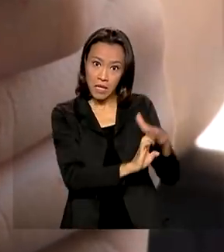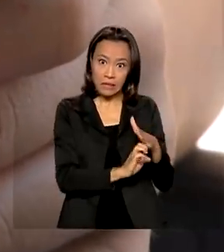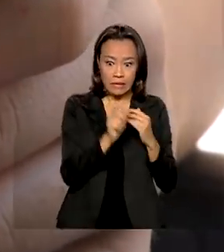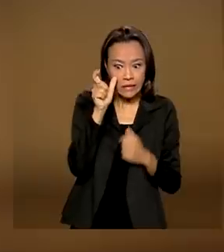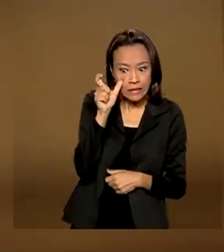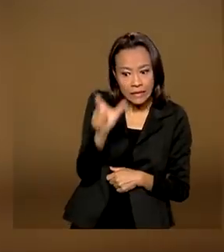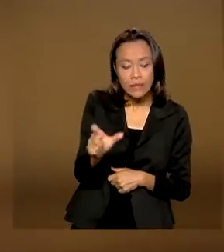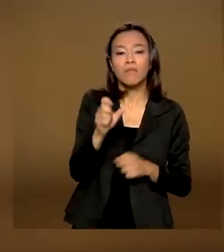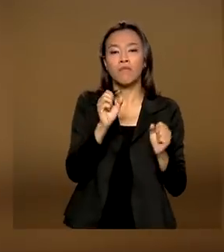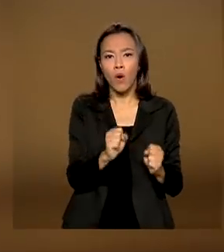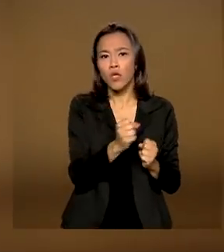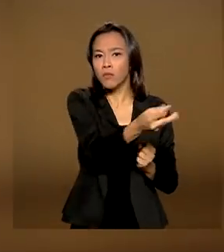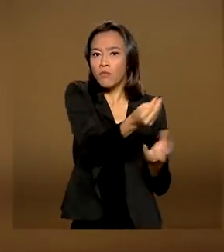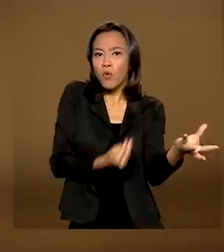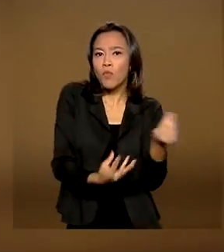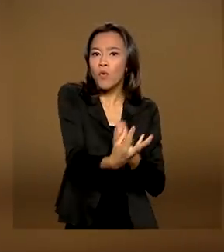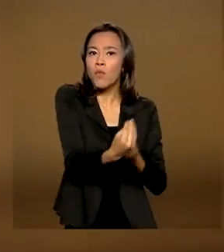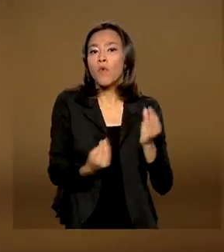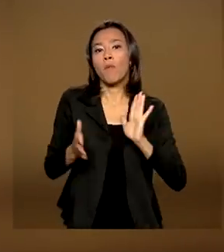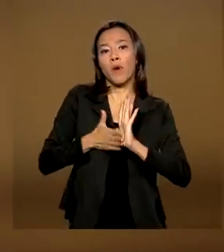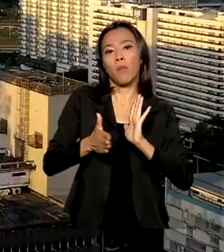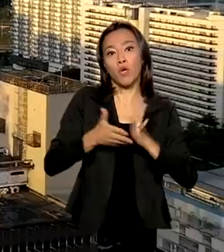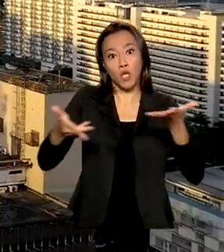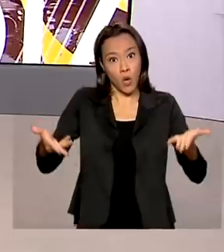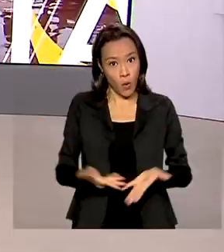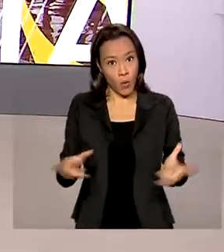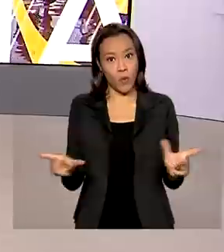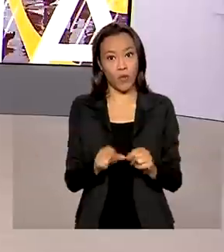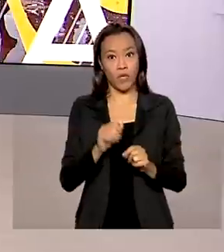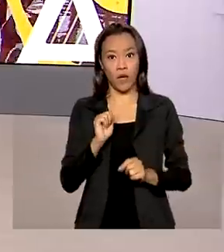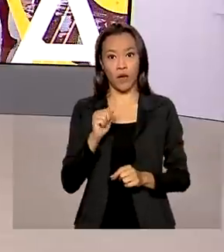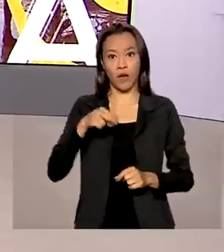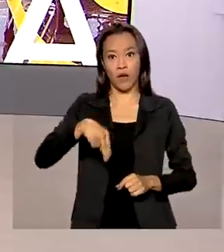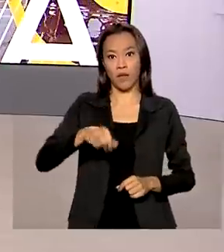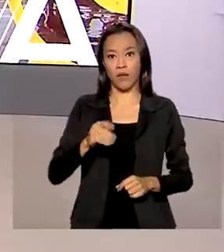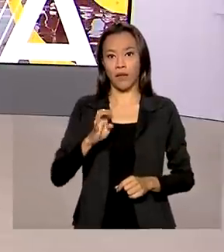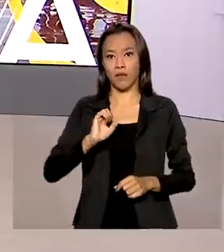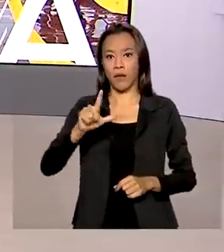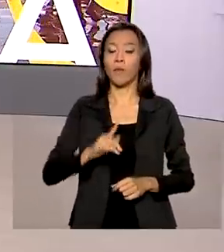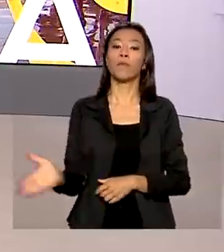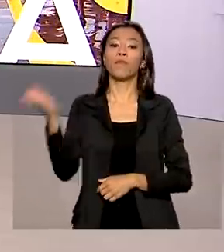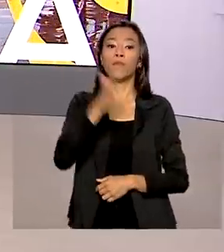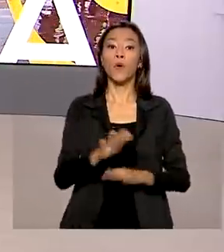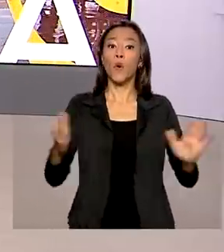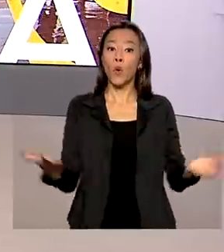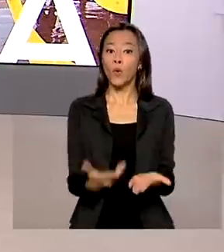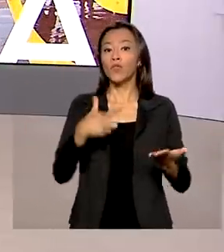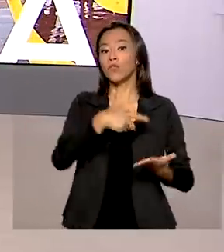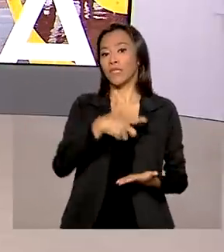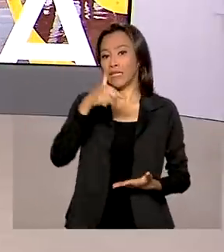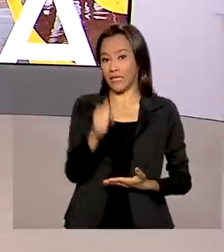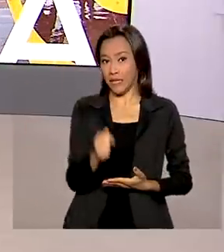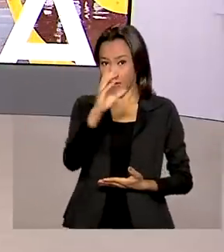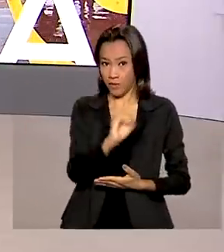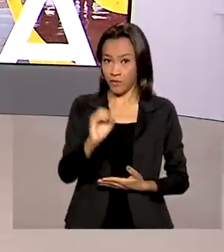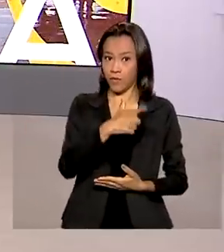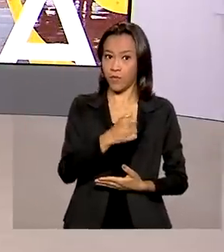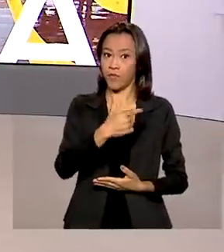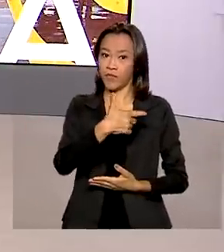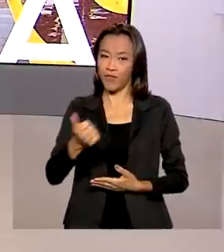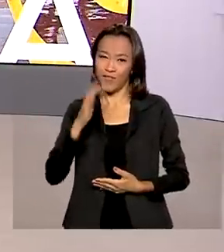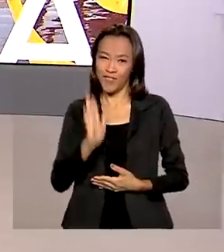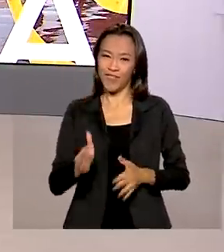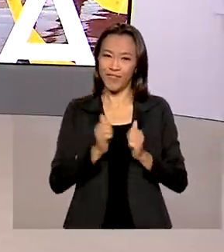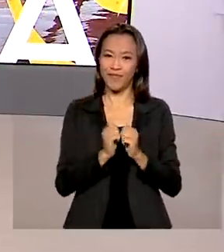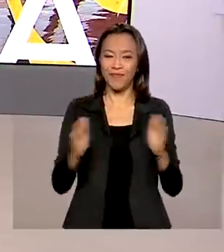devem enviar as propostas hoje à Anatel. A edição desta quarta-feira, 27 de outubro de 2021,